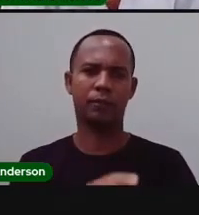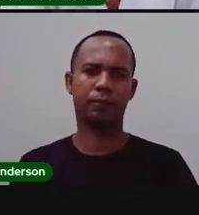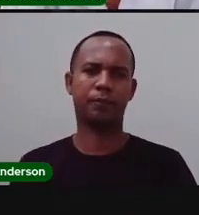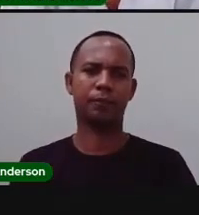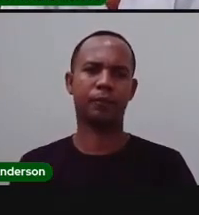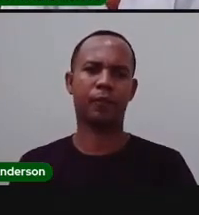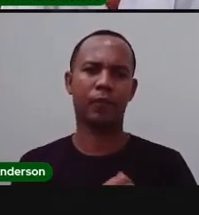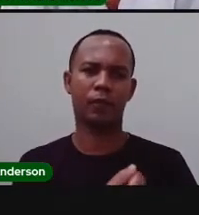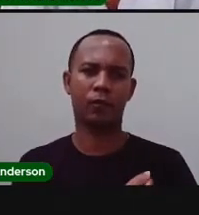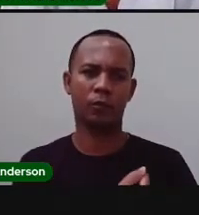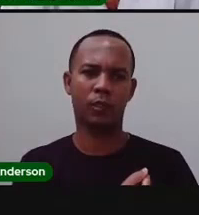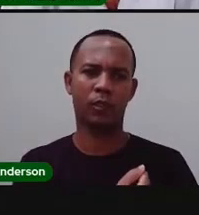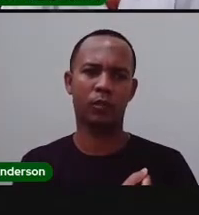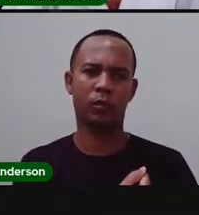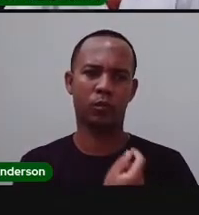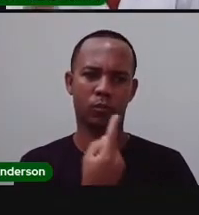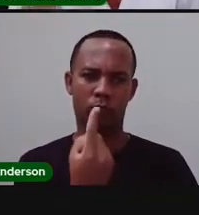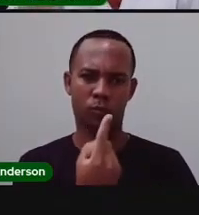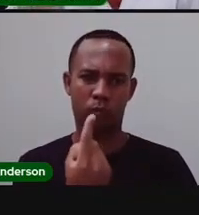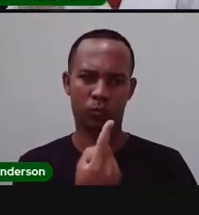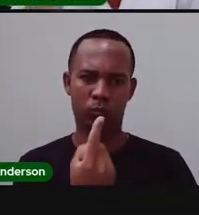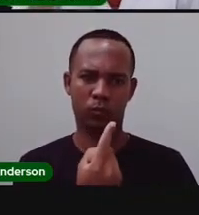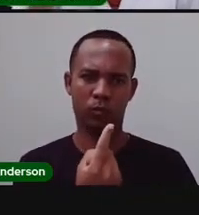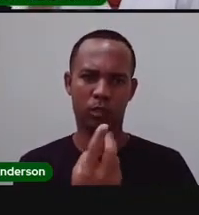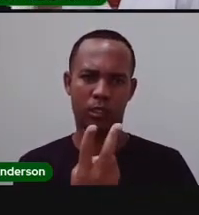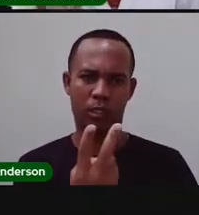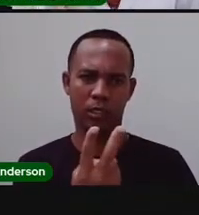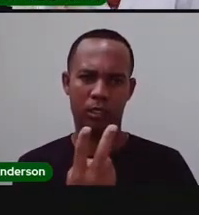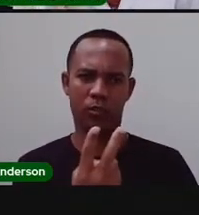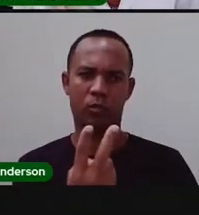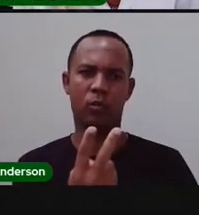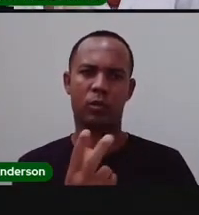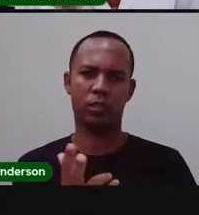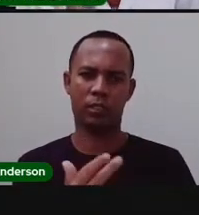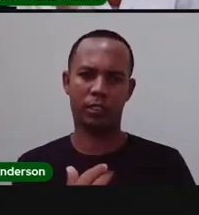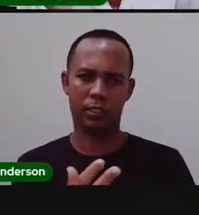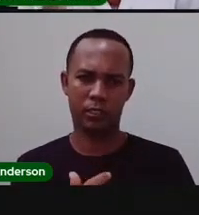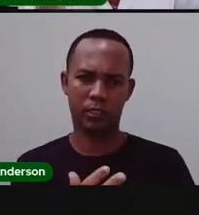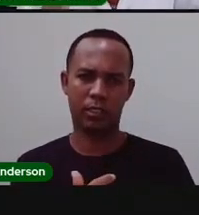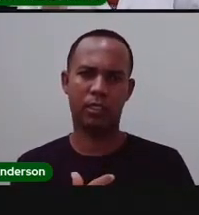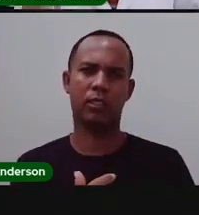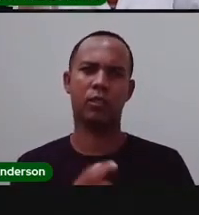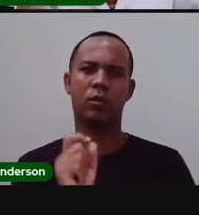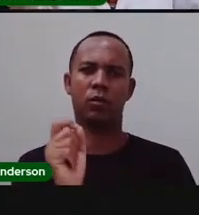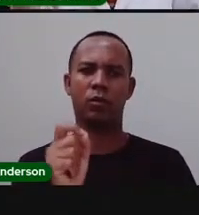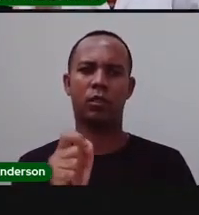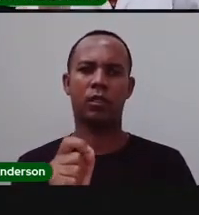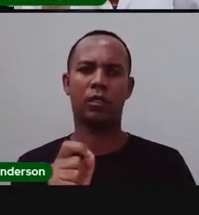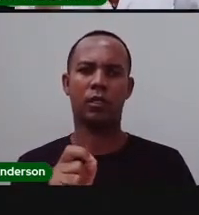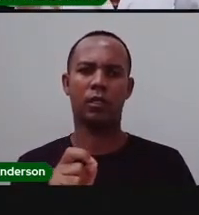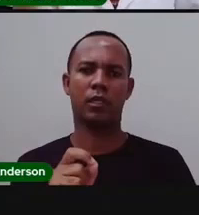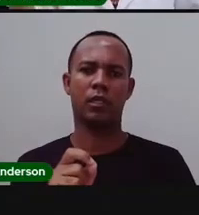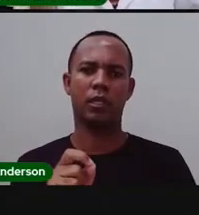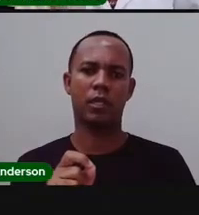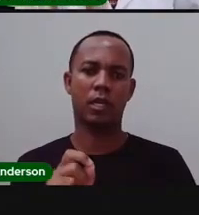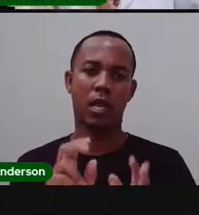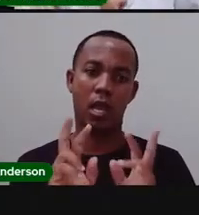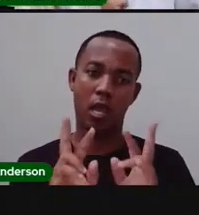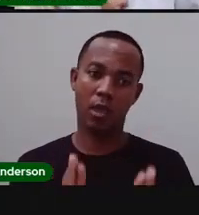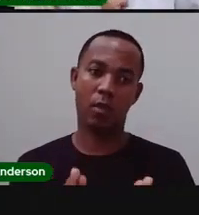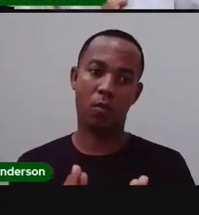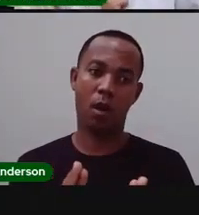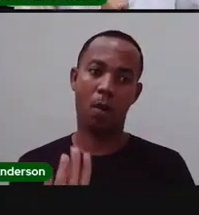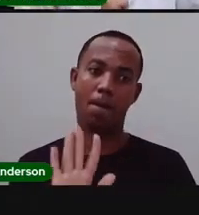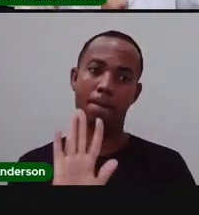As duas imagens Retratam o mesmo Local em tempos Diferentes A Pro falou isso Porque tem lá na referência Embaixo de cada uma